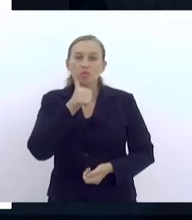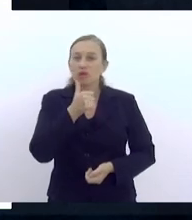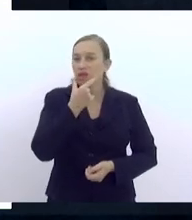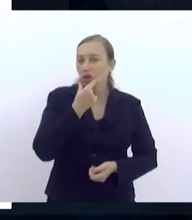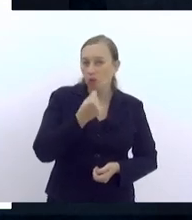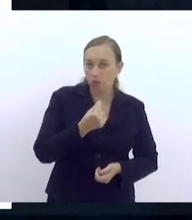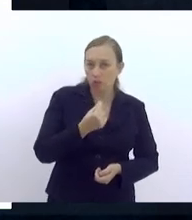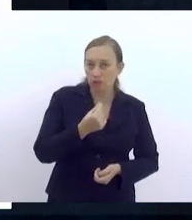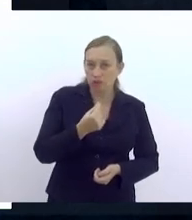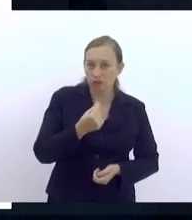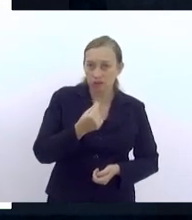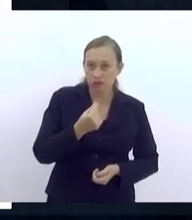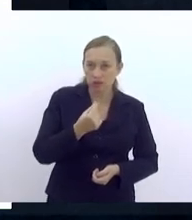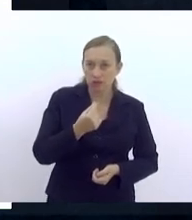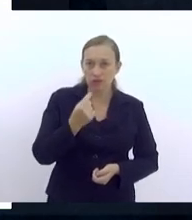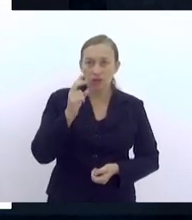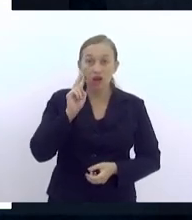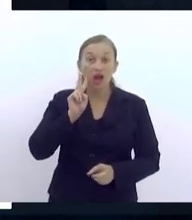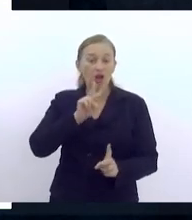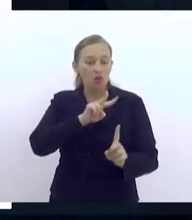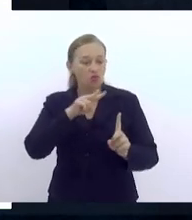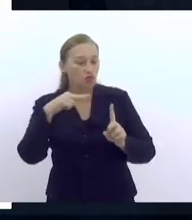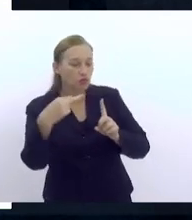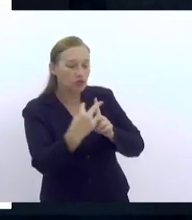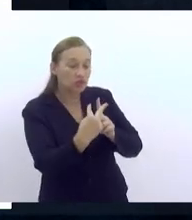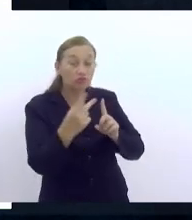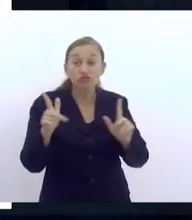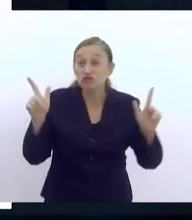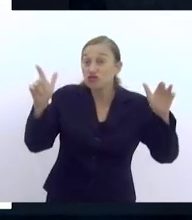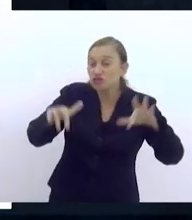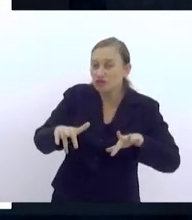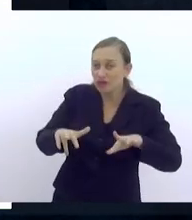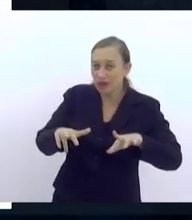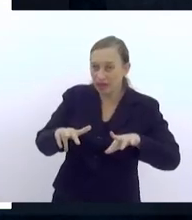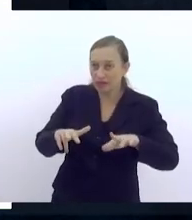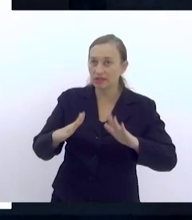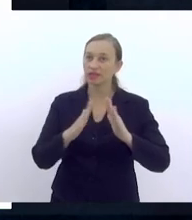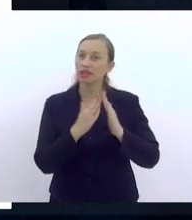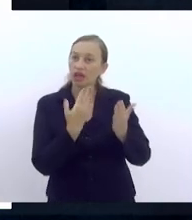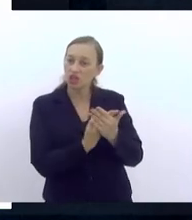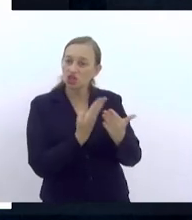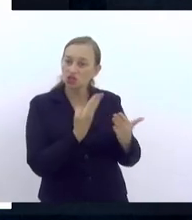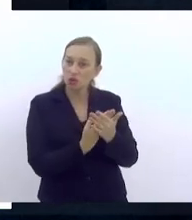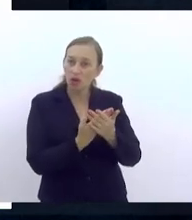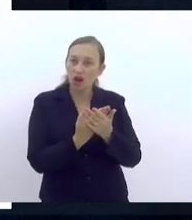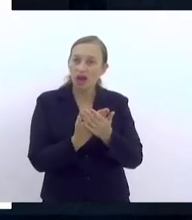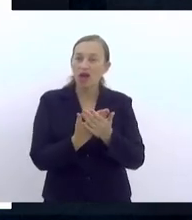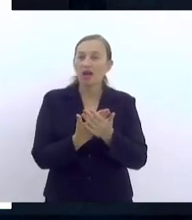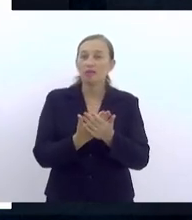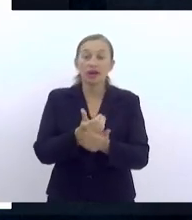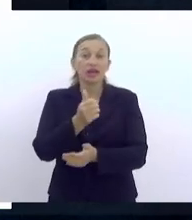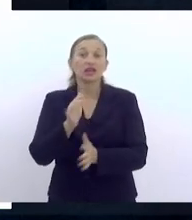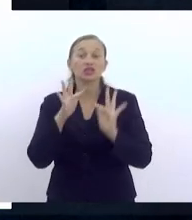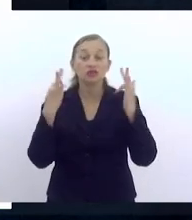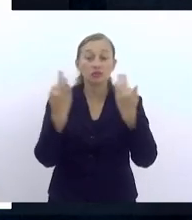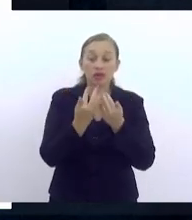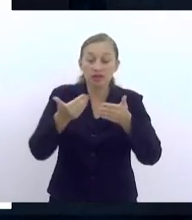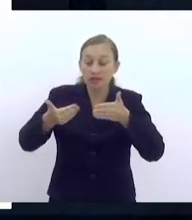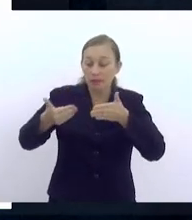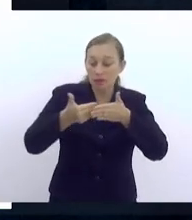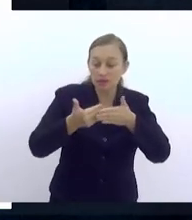meninas passassem a olhar a escola de uma outra maneira, para que as famílias se aproximassem das escolas.